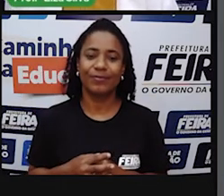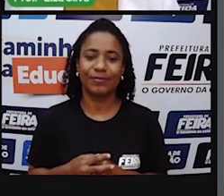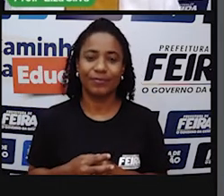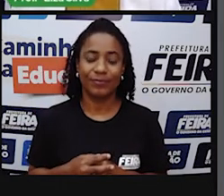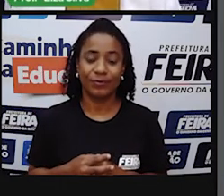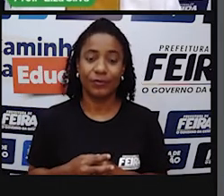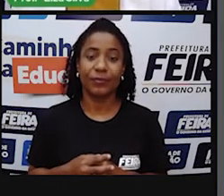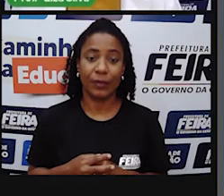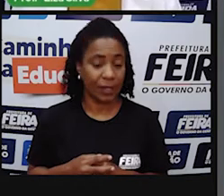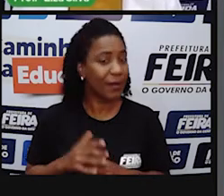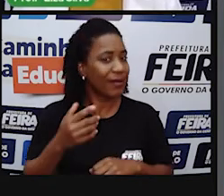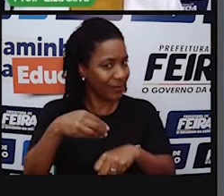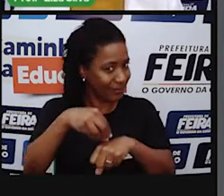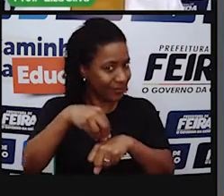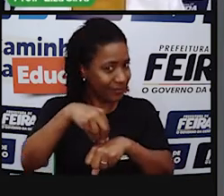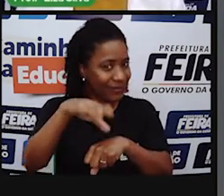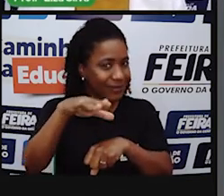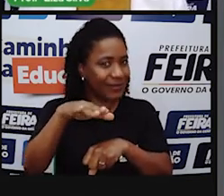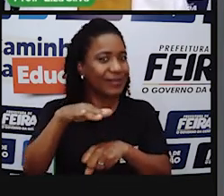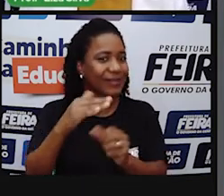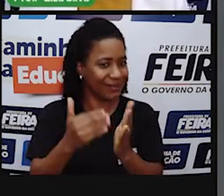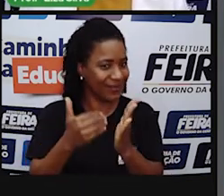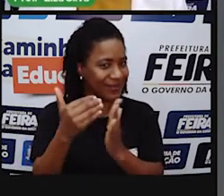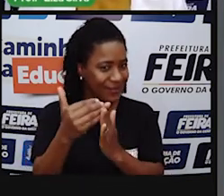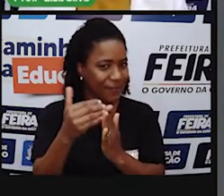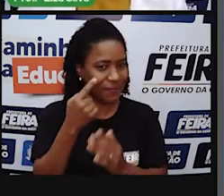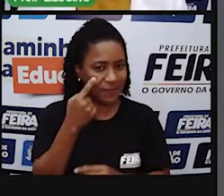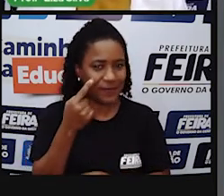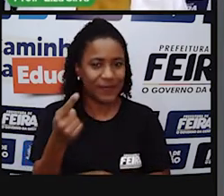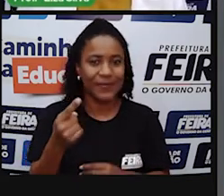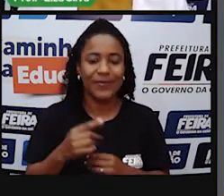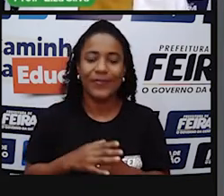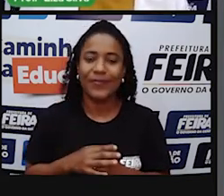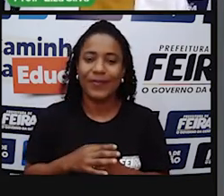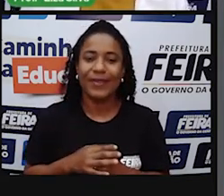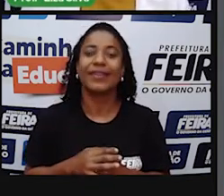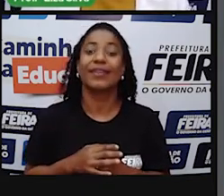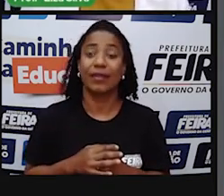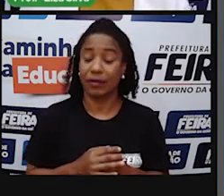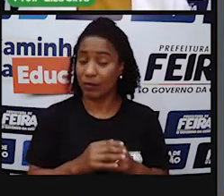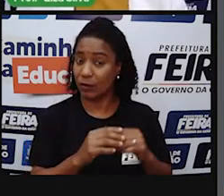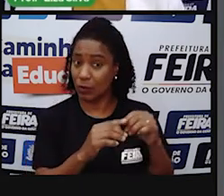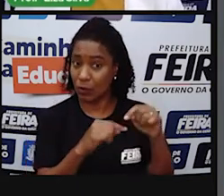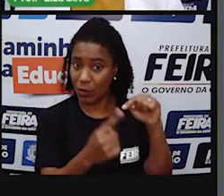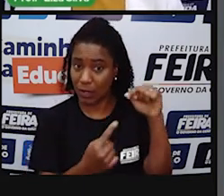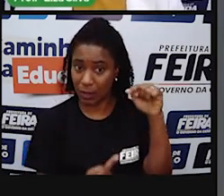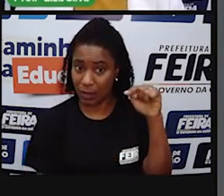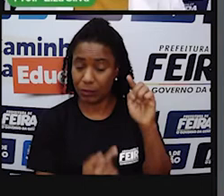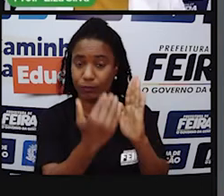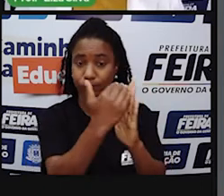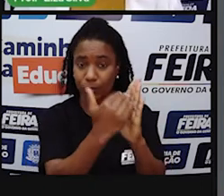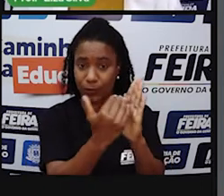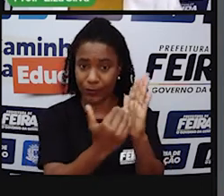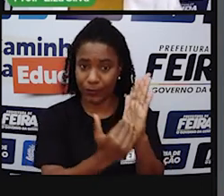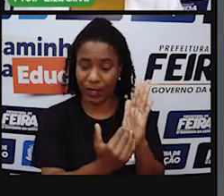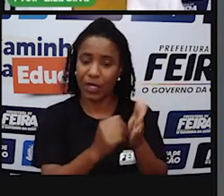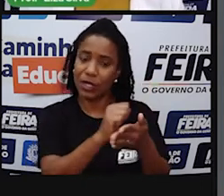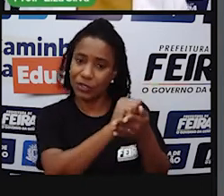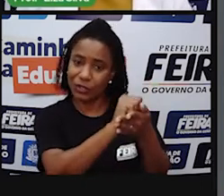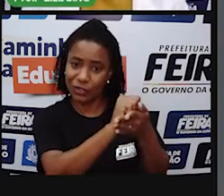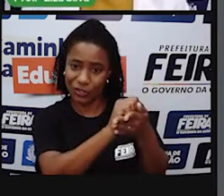Mais algumas dicas para organizar o seu caderno. Quando vocês forem realizar atividades de classe,